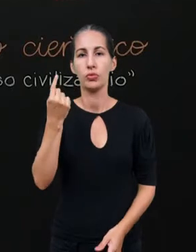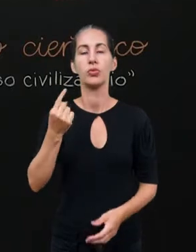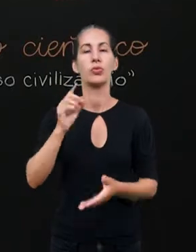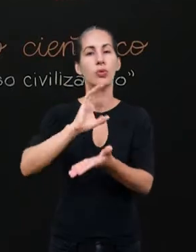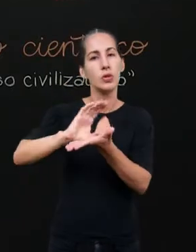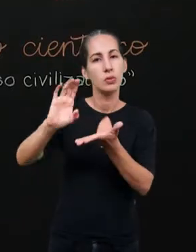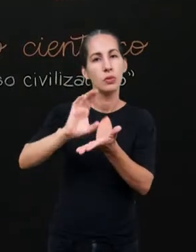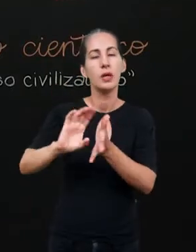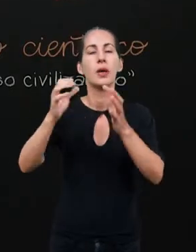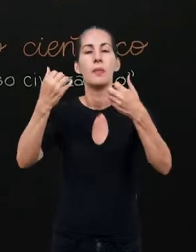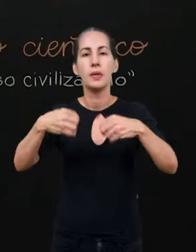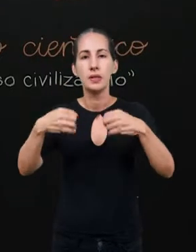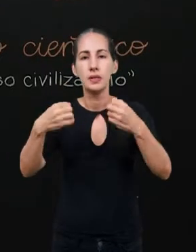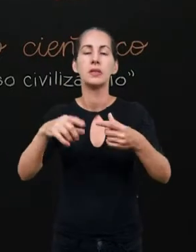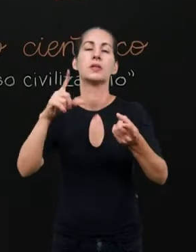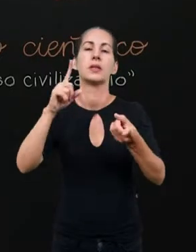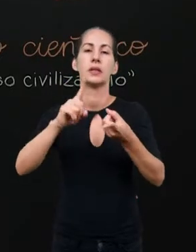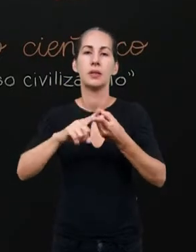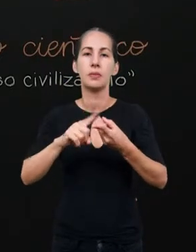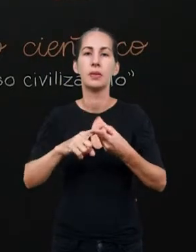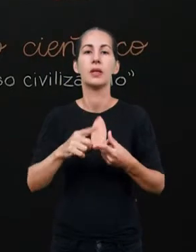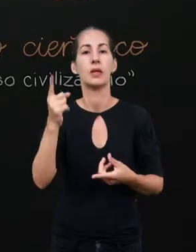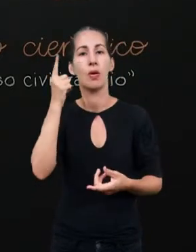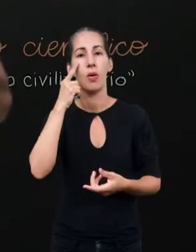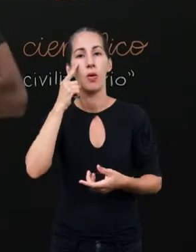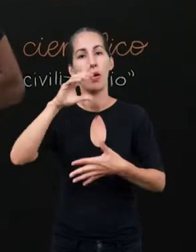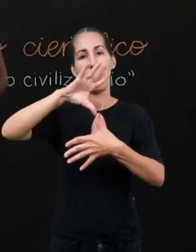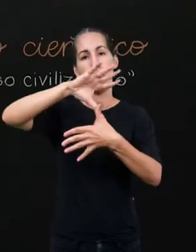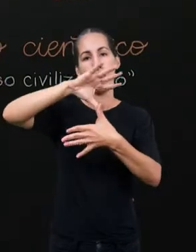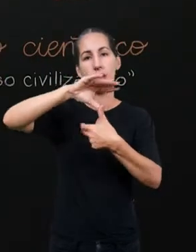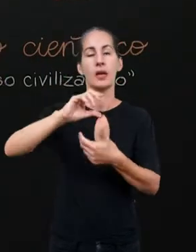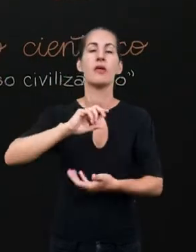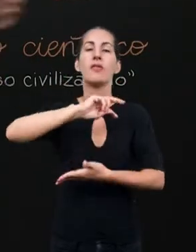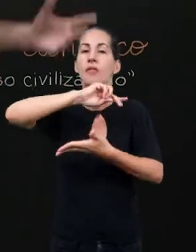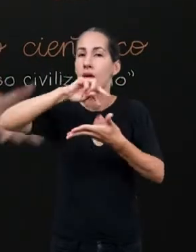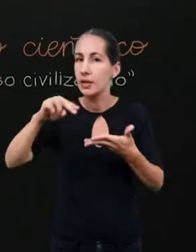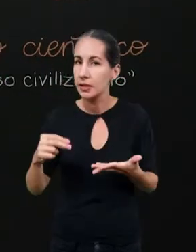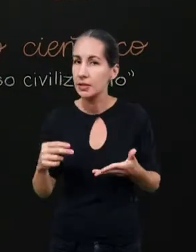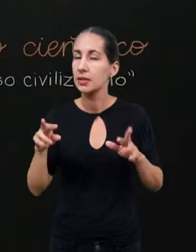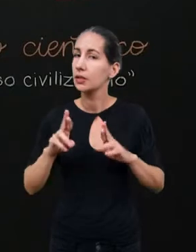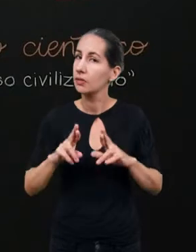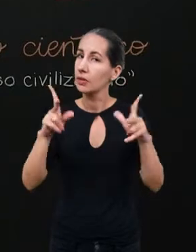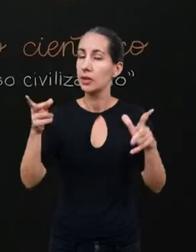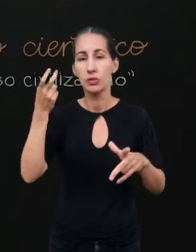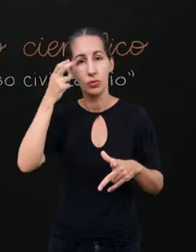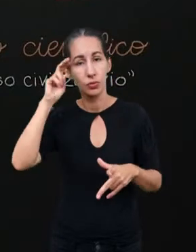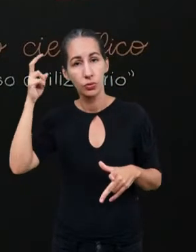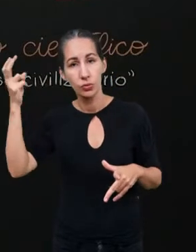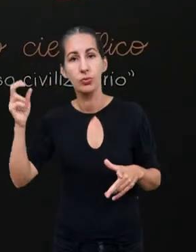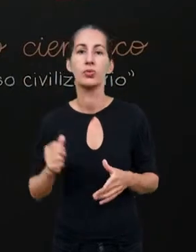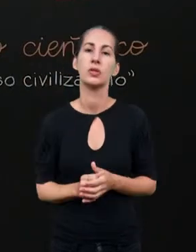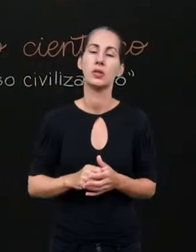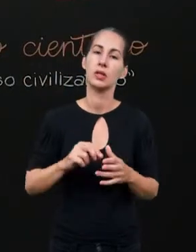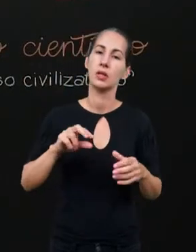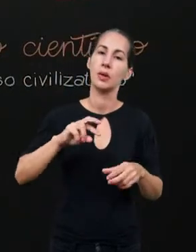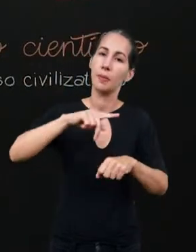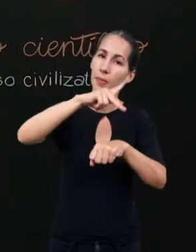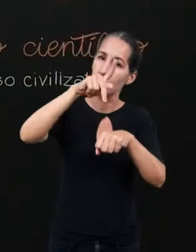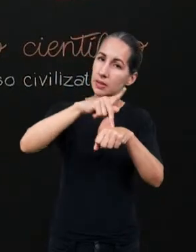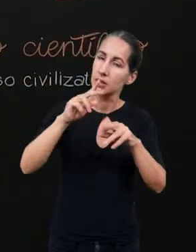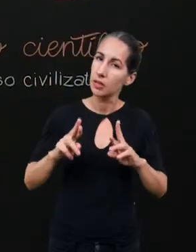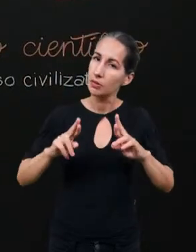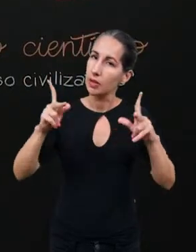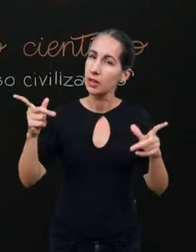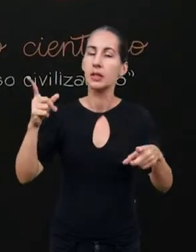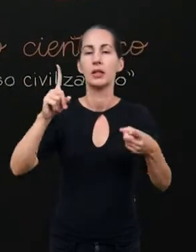explorado. E, da mesma forma, nós temos Américas Latinas. Diferentes culturas, diferentes países que também